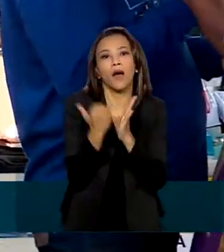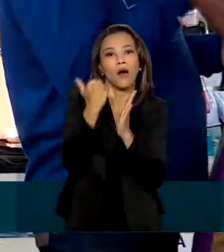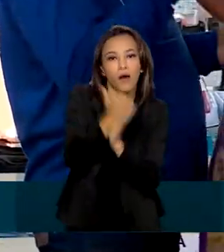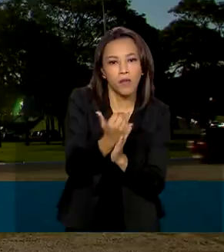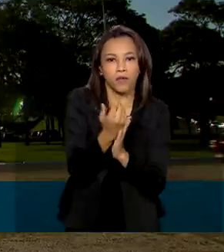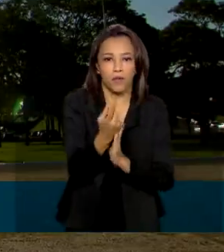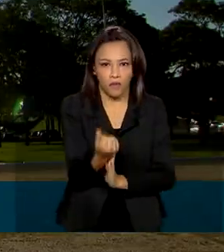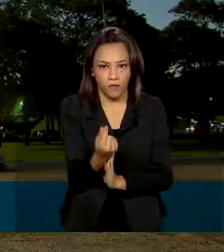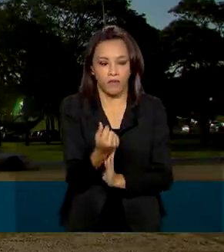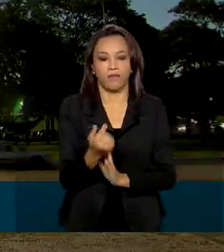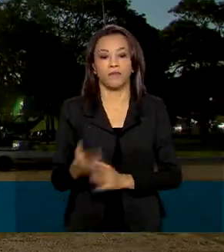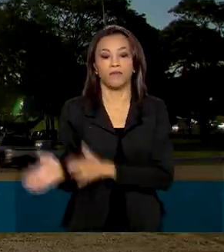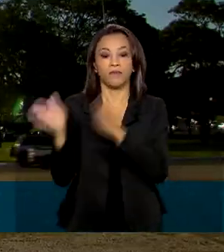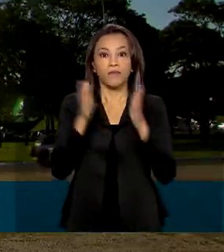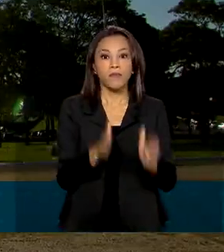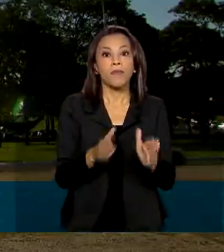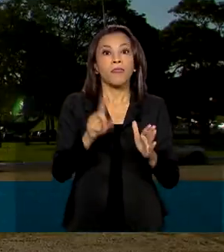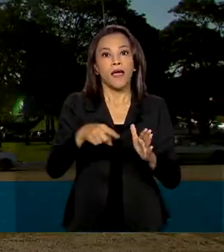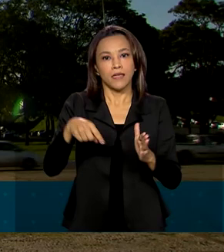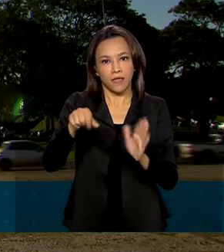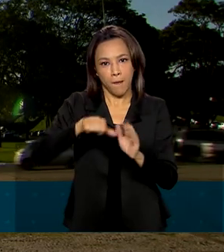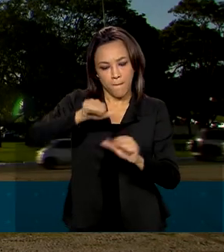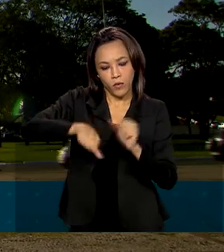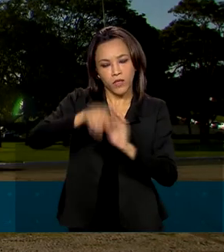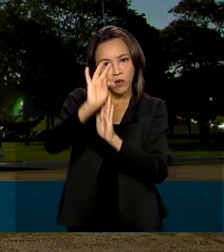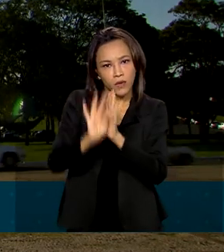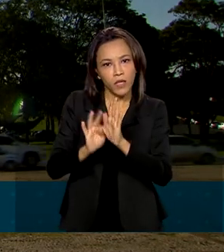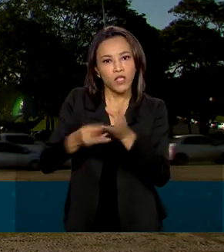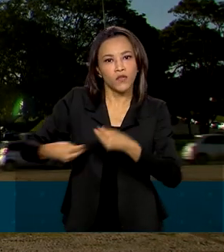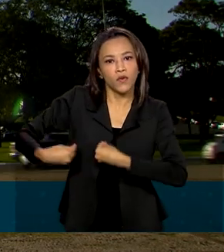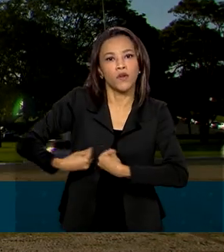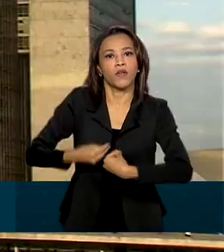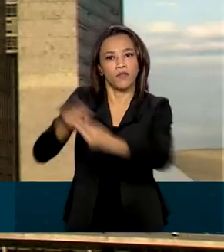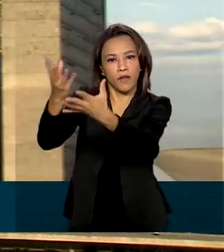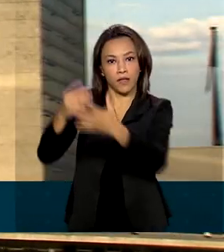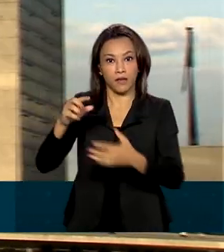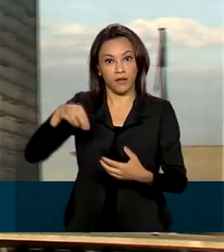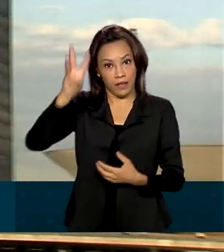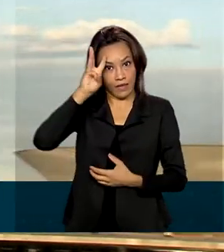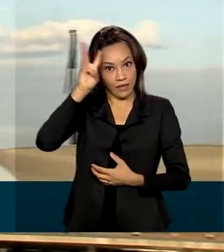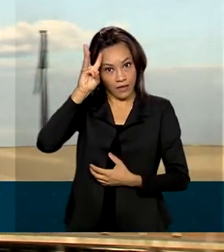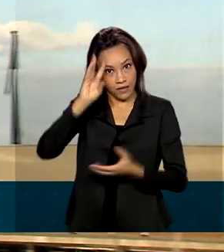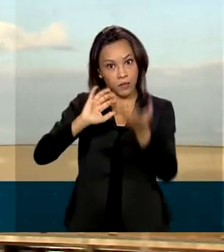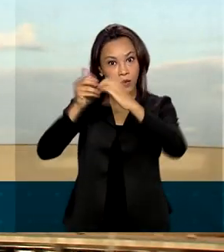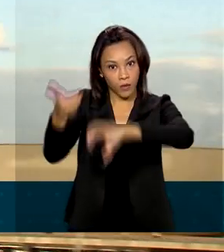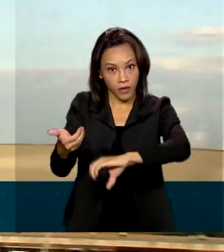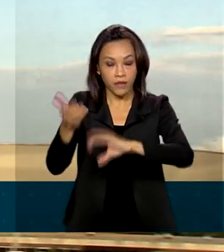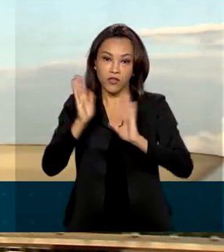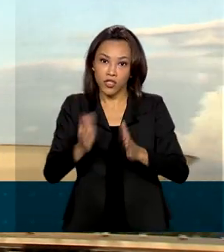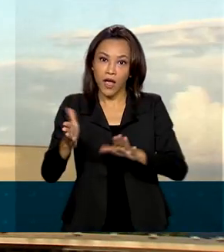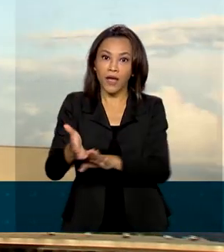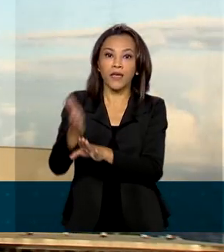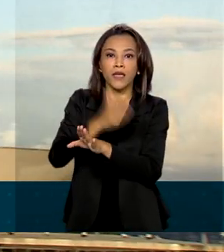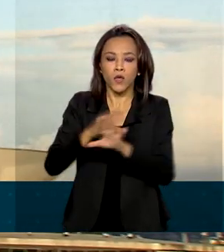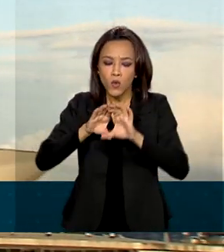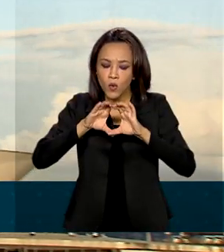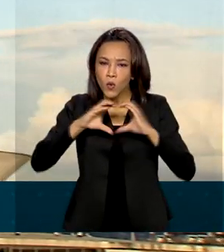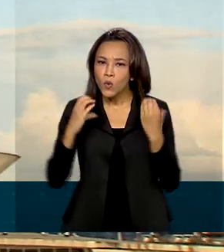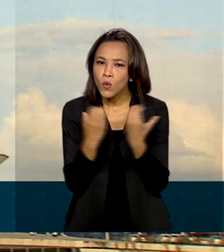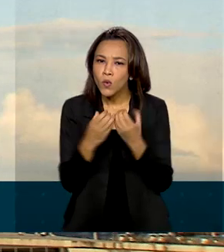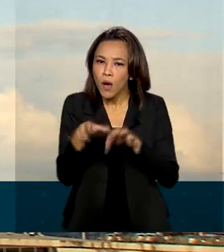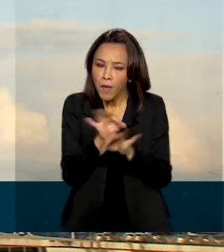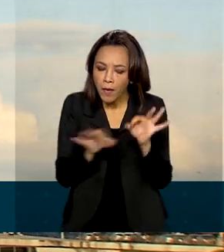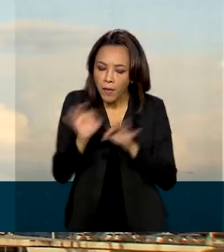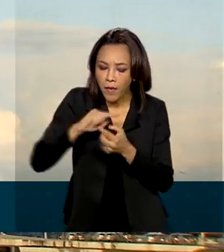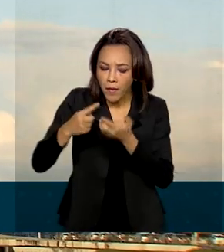pelo governo. A mudança foi enviada ao Congresso Nacional nesta terça-feira, já que a sessão conjunta para a votação do projeto de